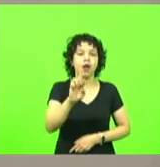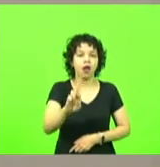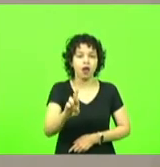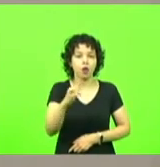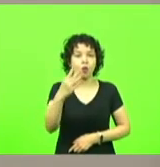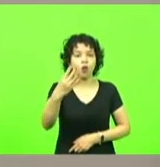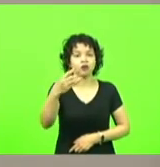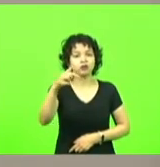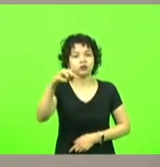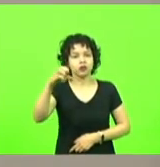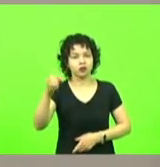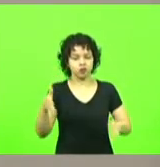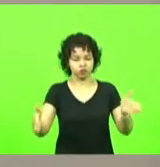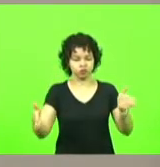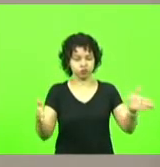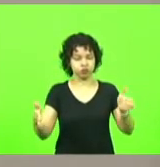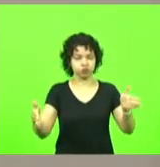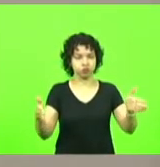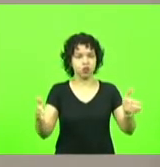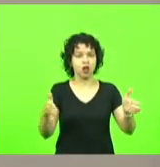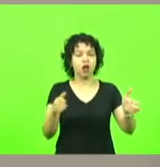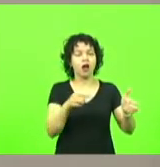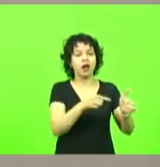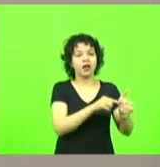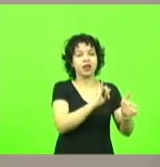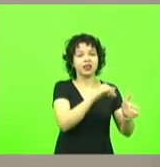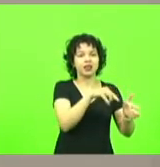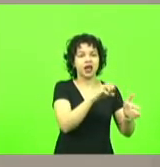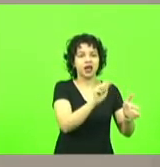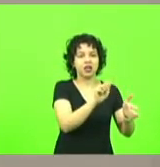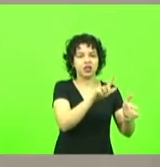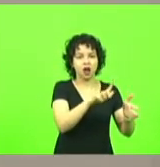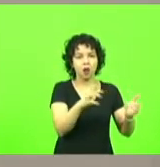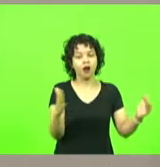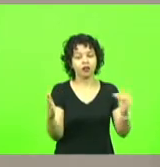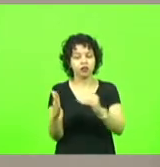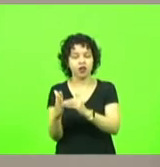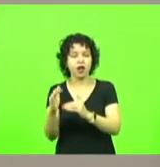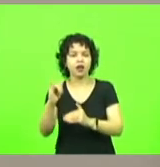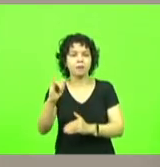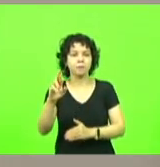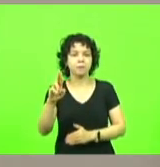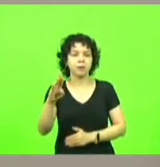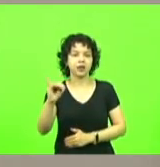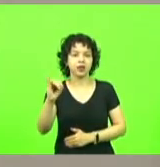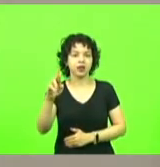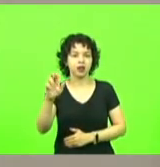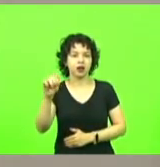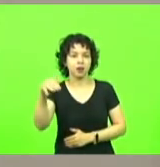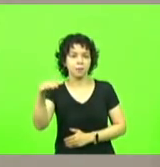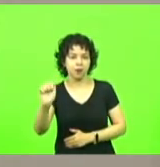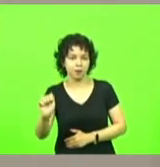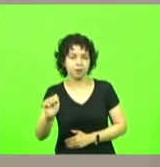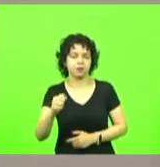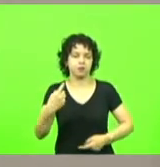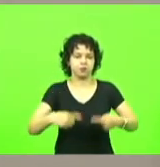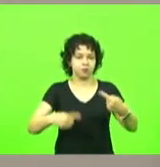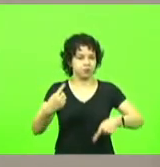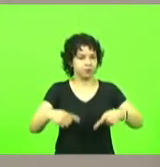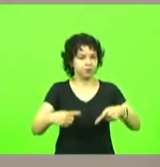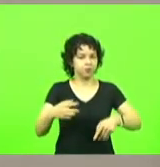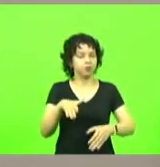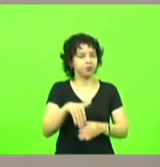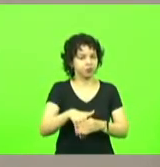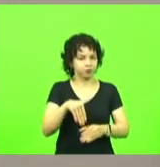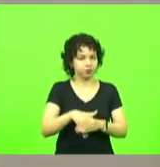compreendido entre os municípios de Indaial e Ibirama também em discussão não havendo quem